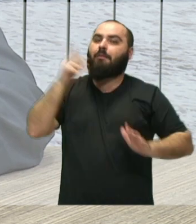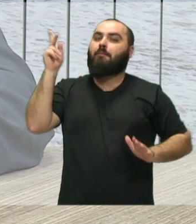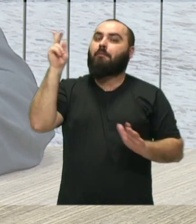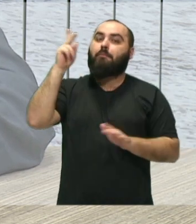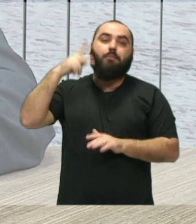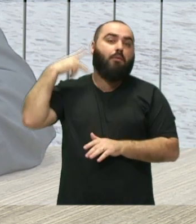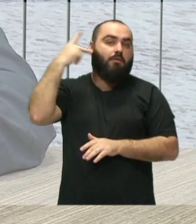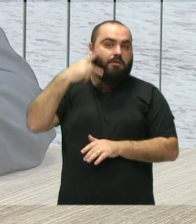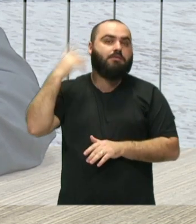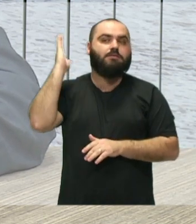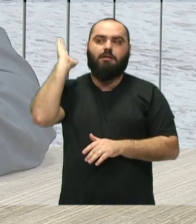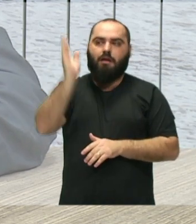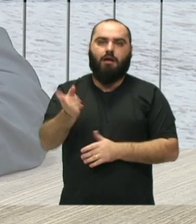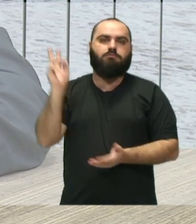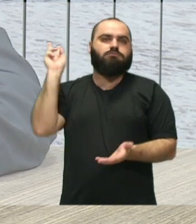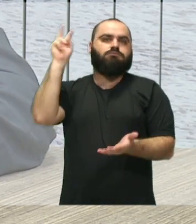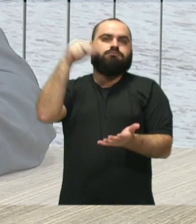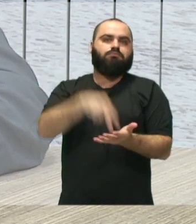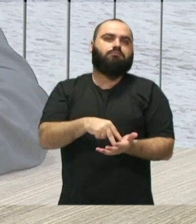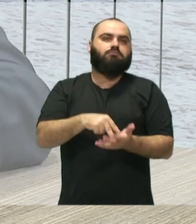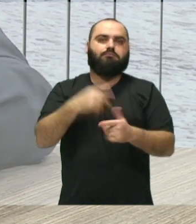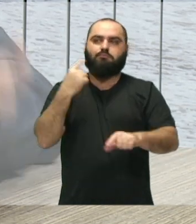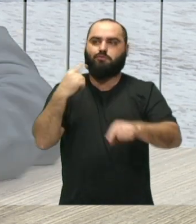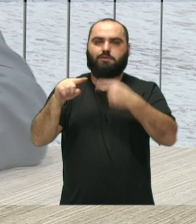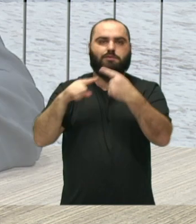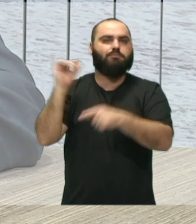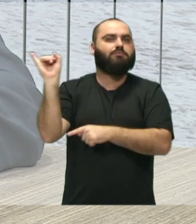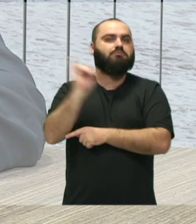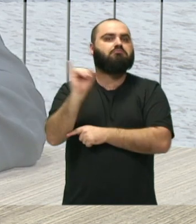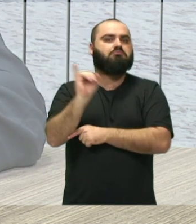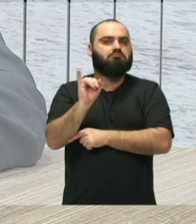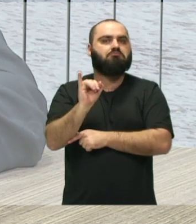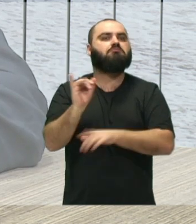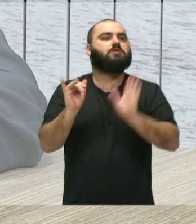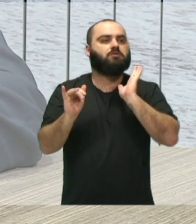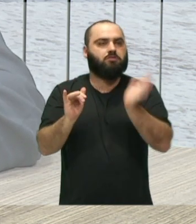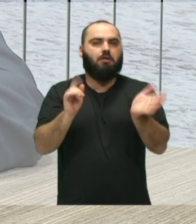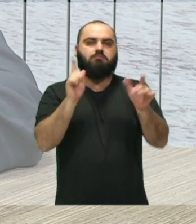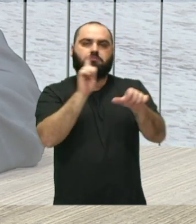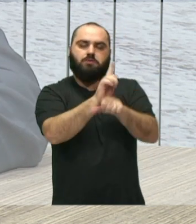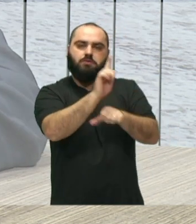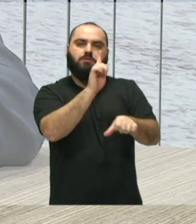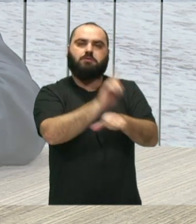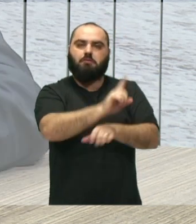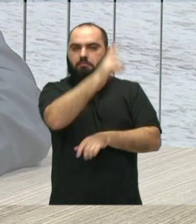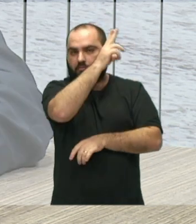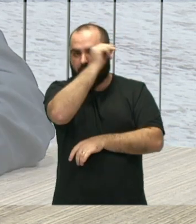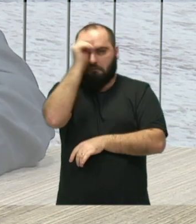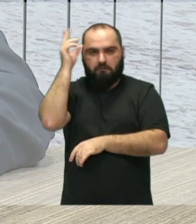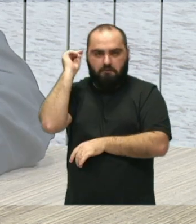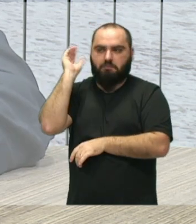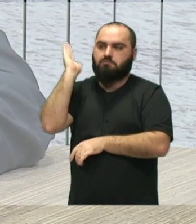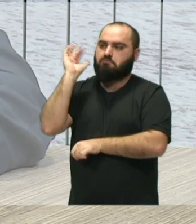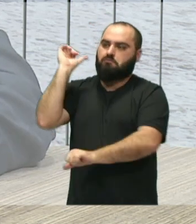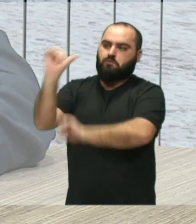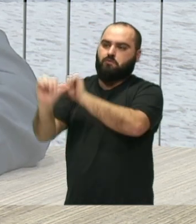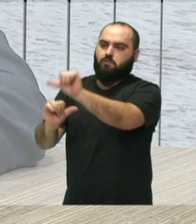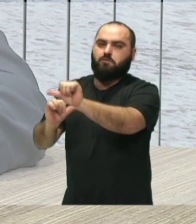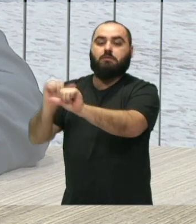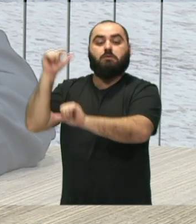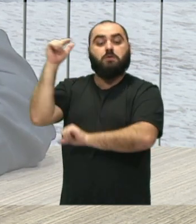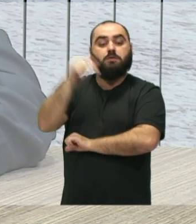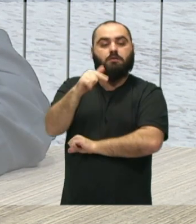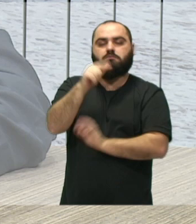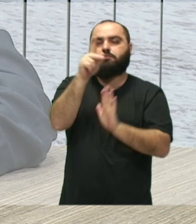pode considerar como consolidada aqui no município, né, já atravessou em algumas gestões e permanece e tem sido ampliada. E